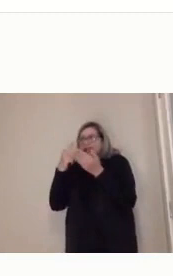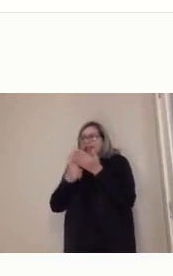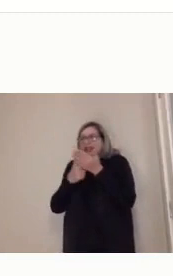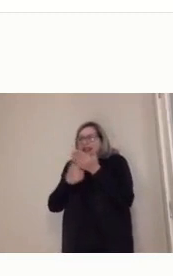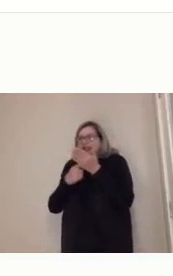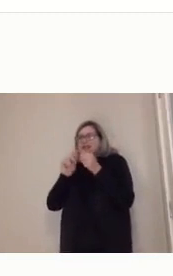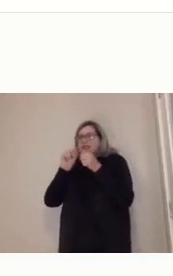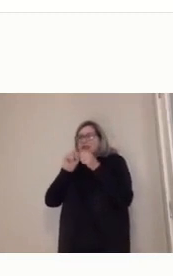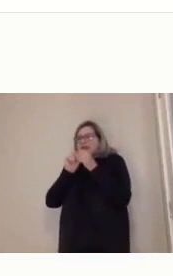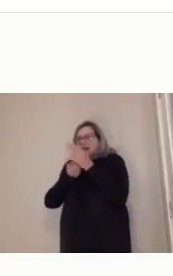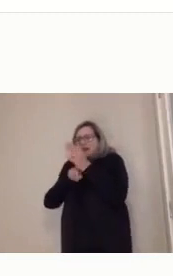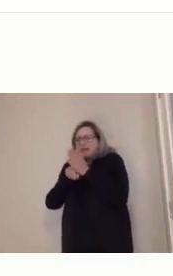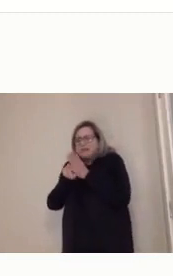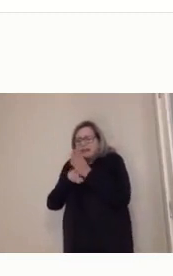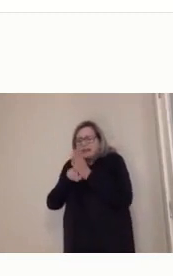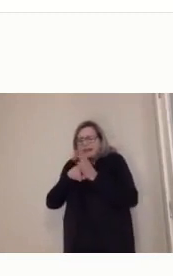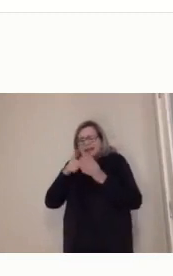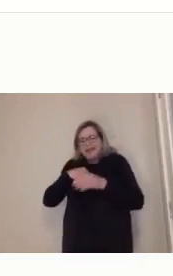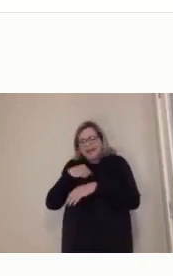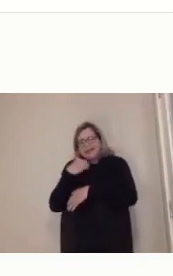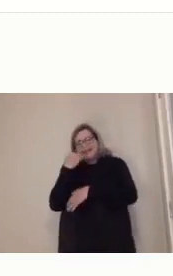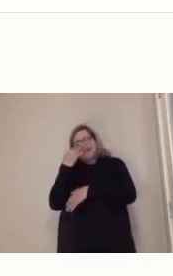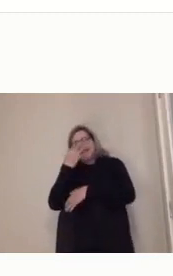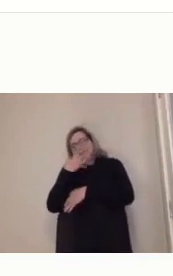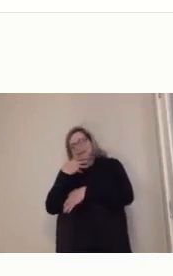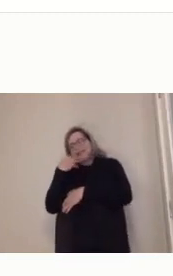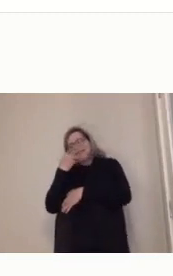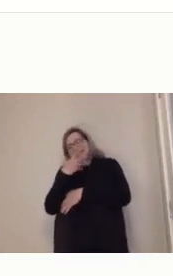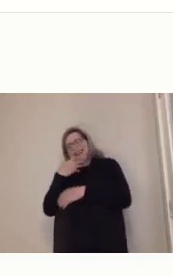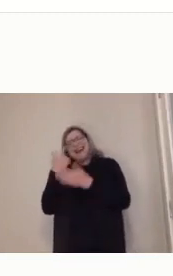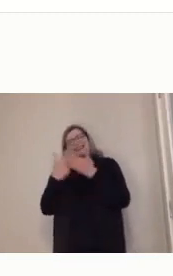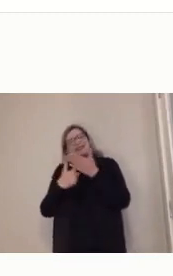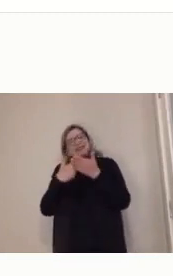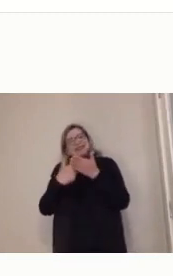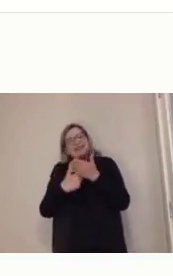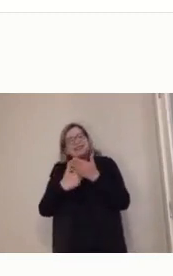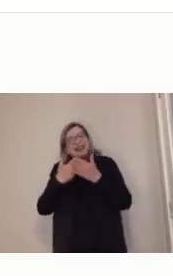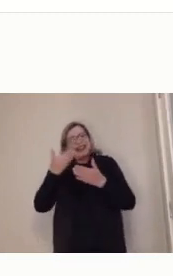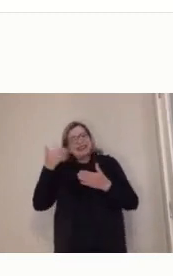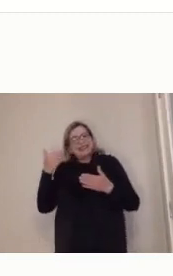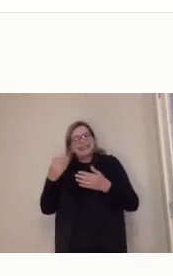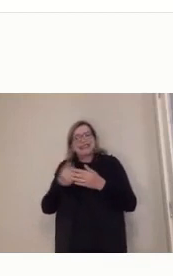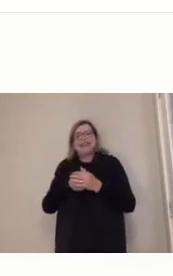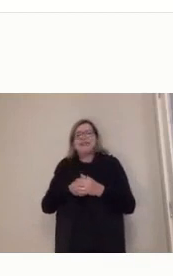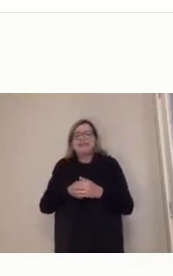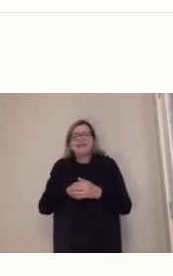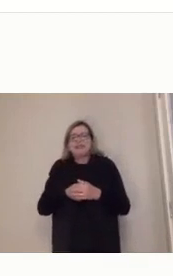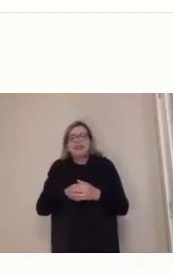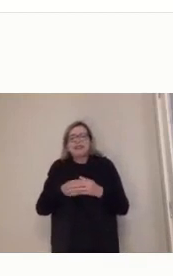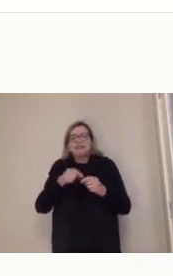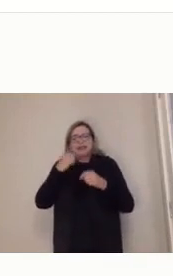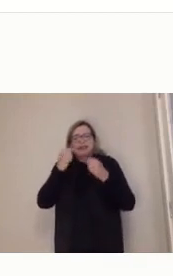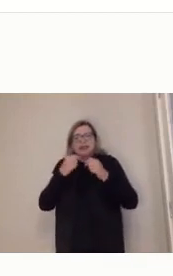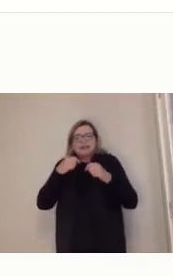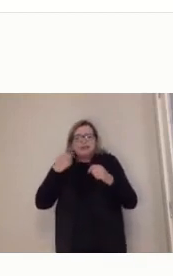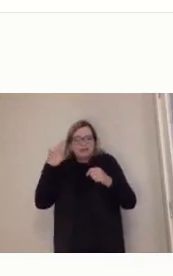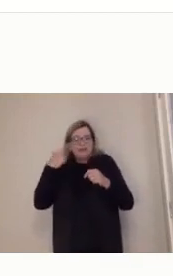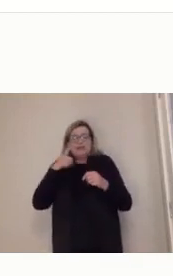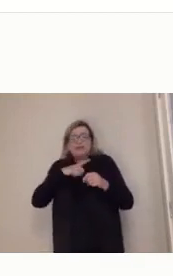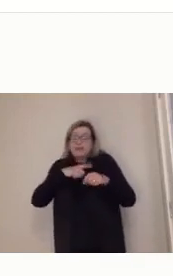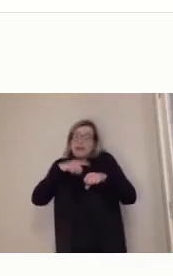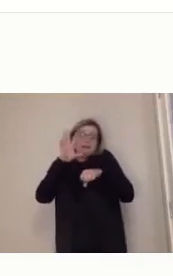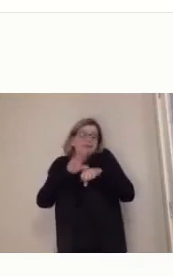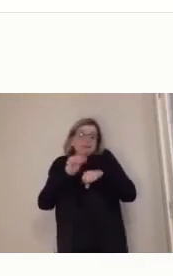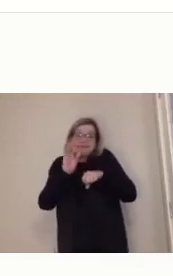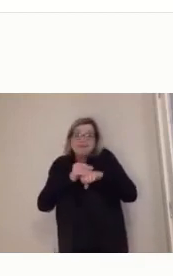época. Por aquele tipo de conhecimento. Então, vocês vejam que, em todo momento, o acesso a isso também sempre foi